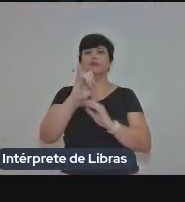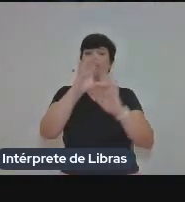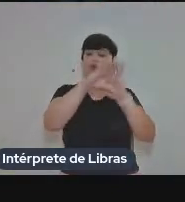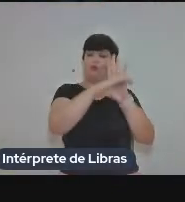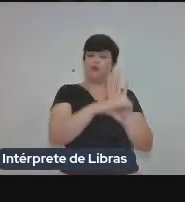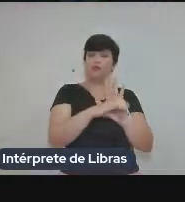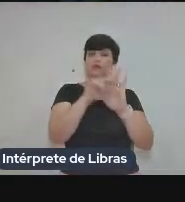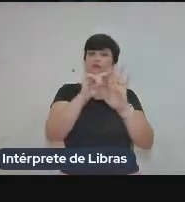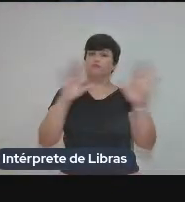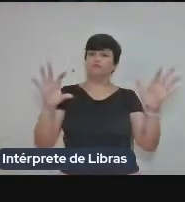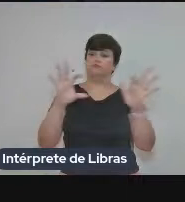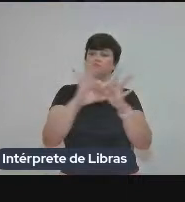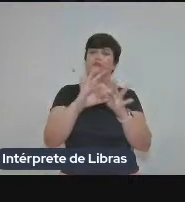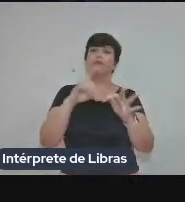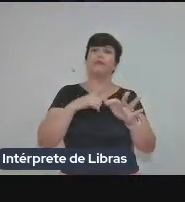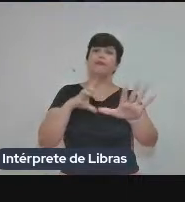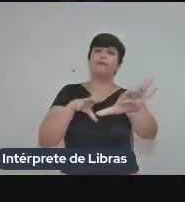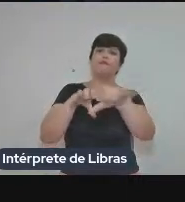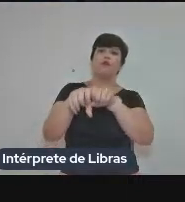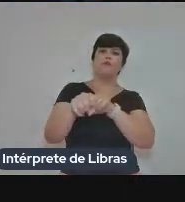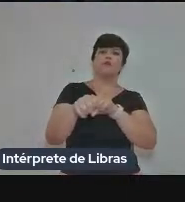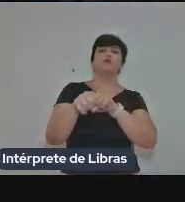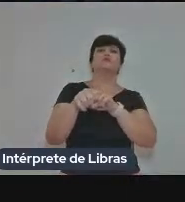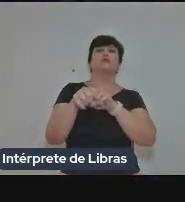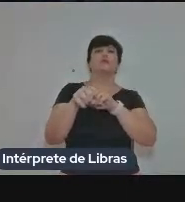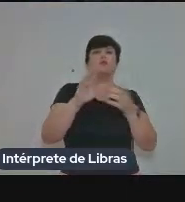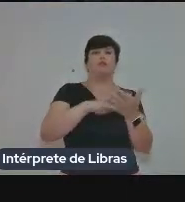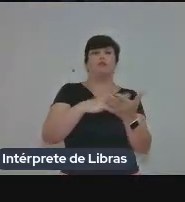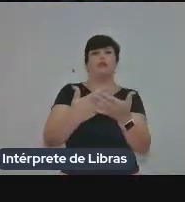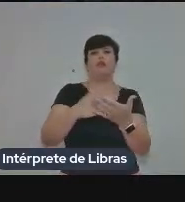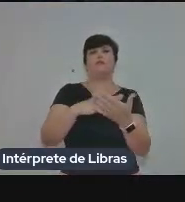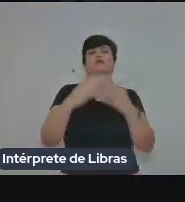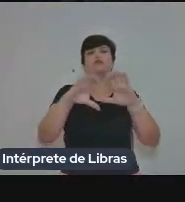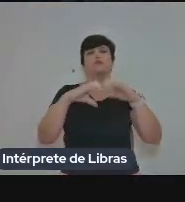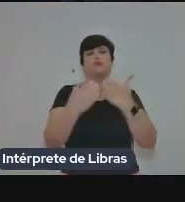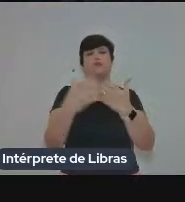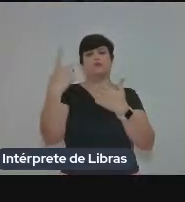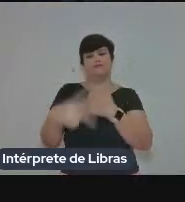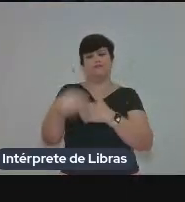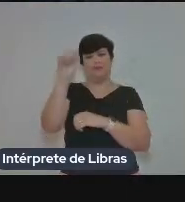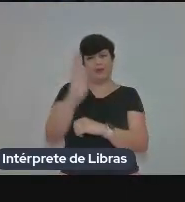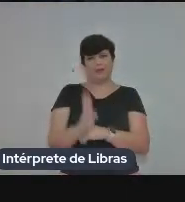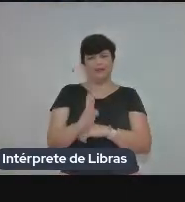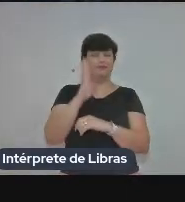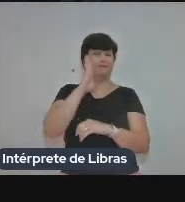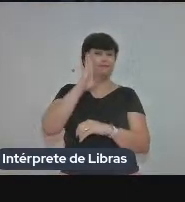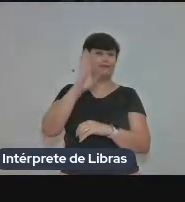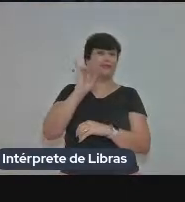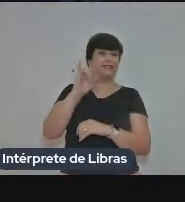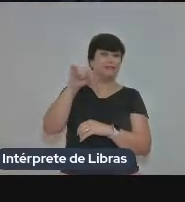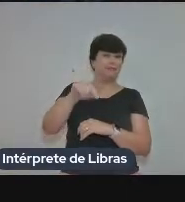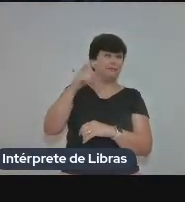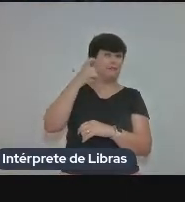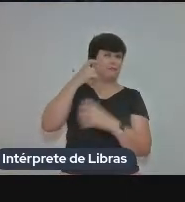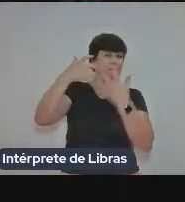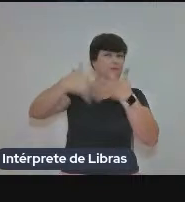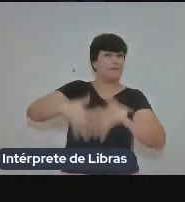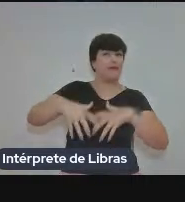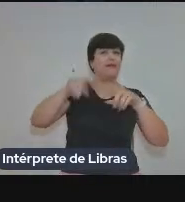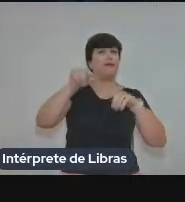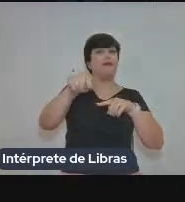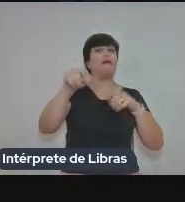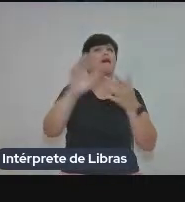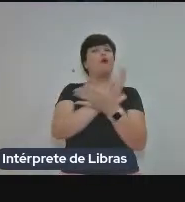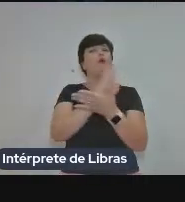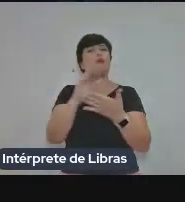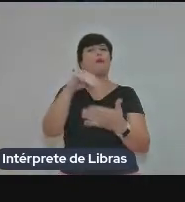pertinentes para se pensar uma formação de intérpretes comunitárias aqui no Brasil. Principalmente se a gente levar em consideração que alguns